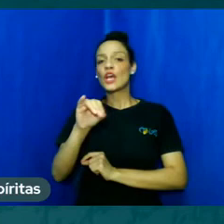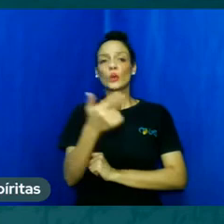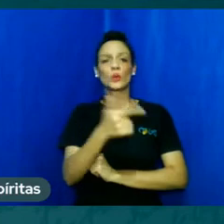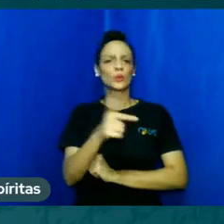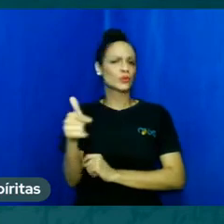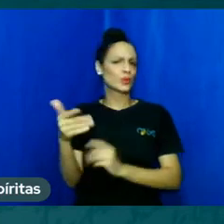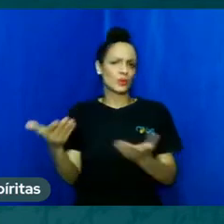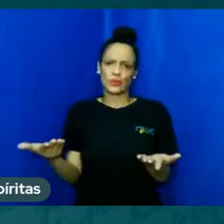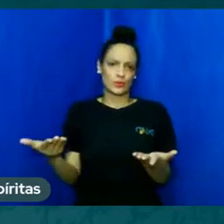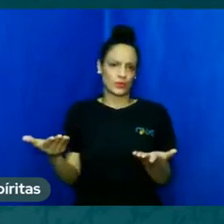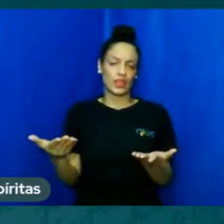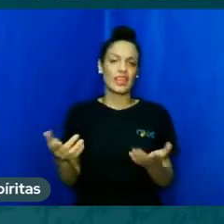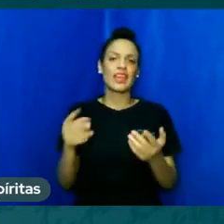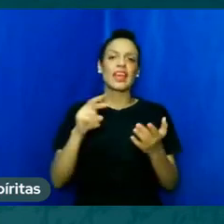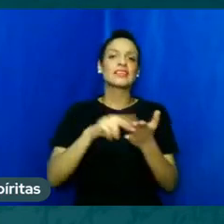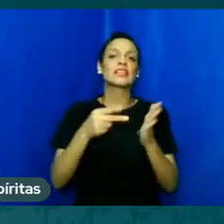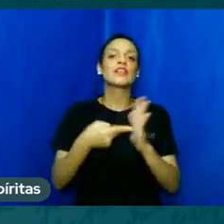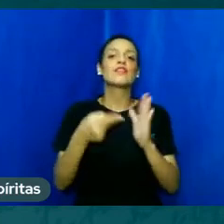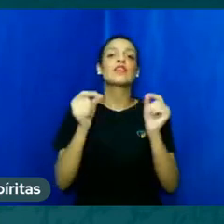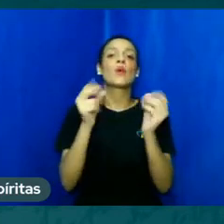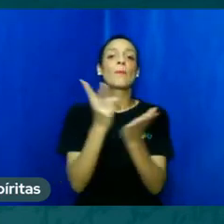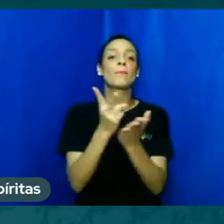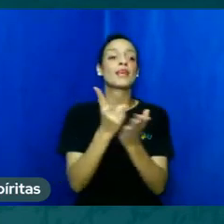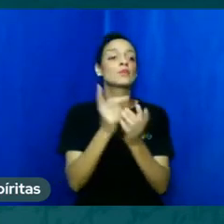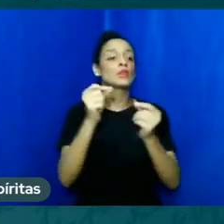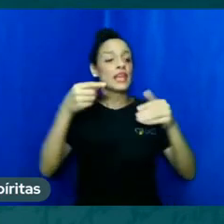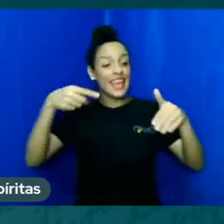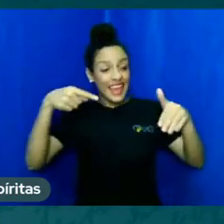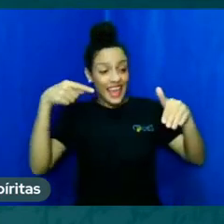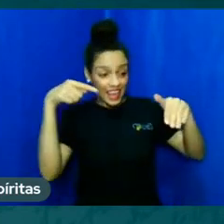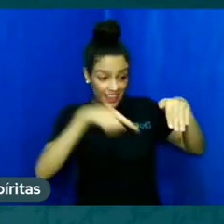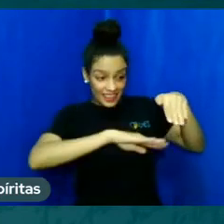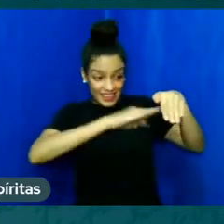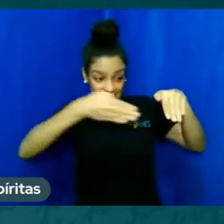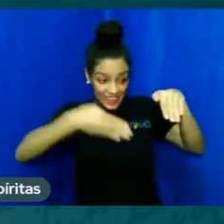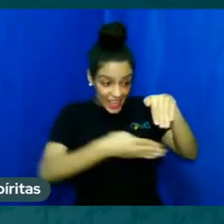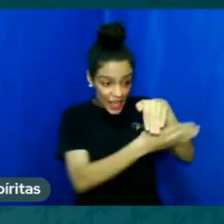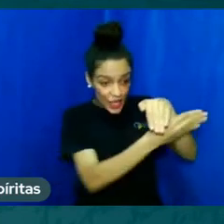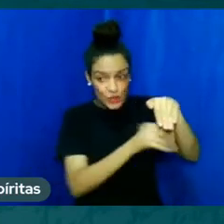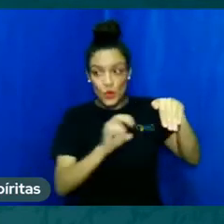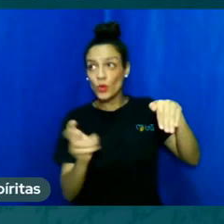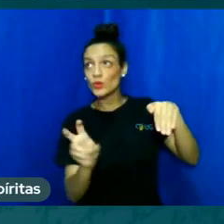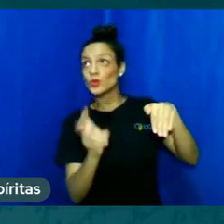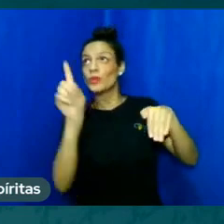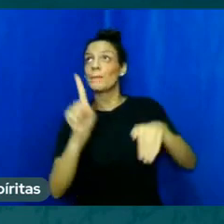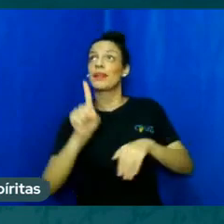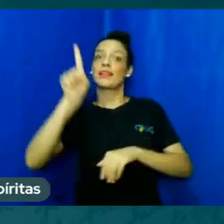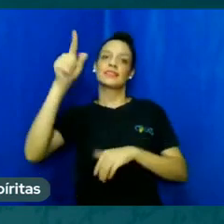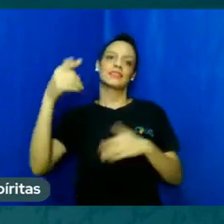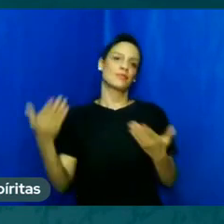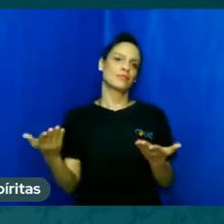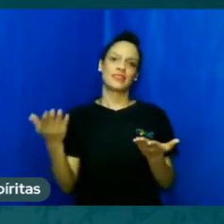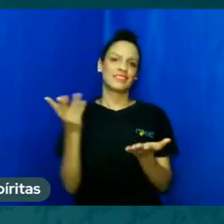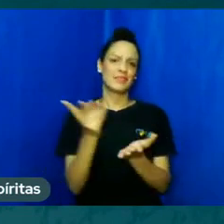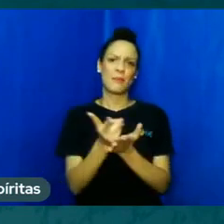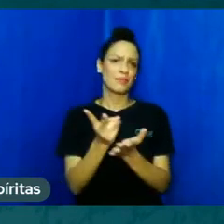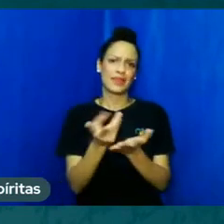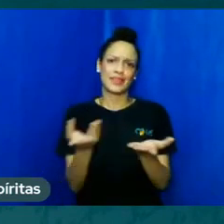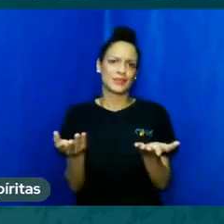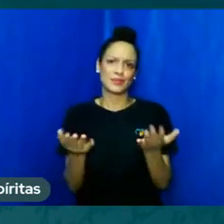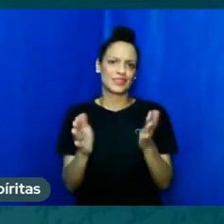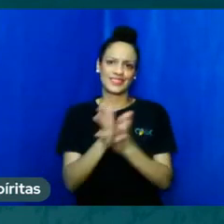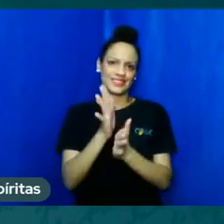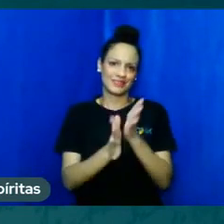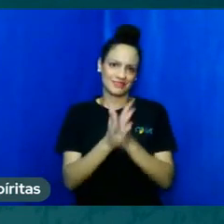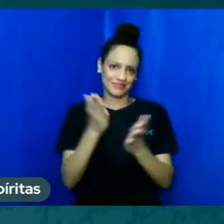mesmo que dizer entrar pra dentro sair pra fora subir pra cima descer pra baixo seria a mesma lógica falar espiritismo